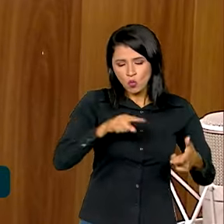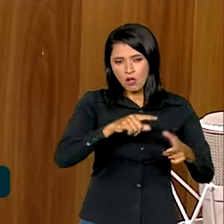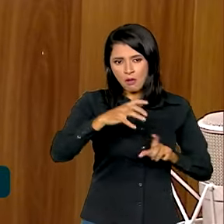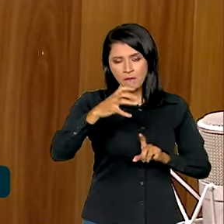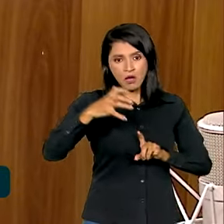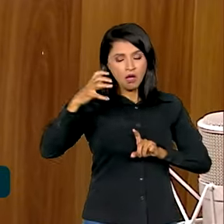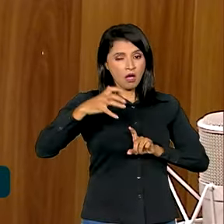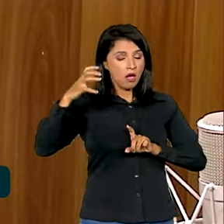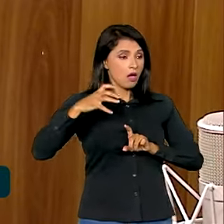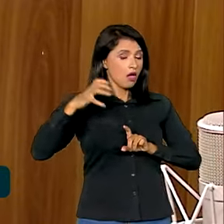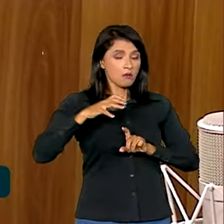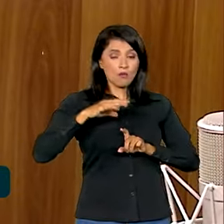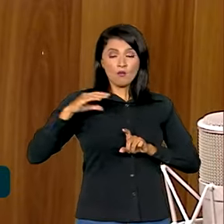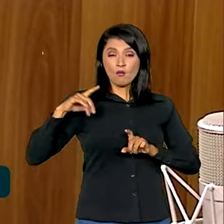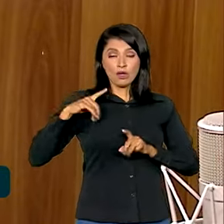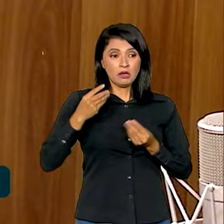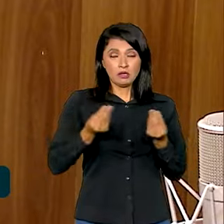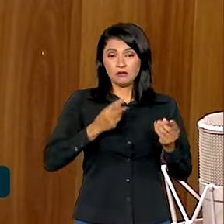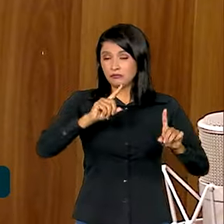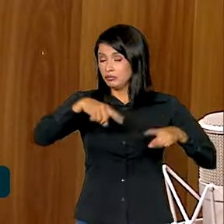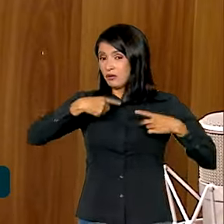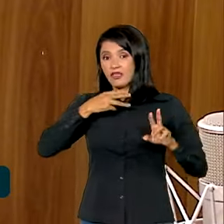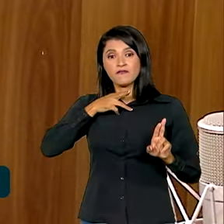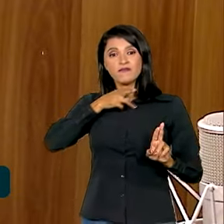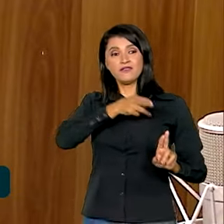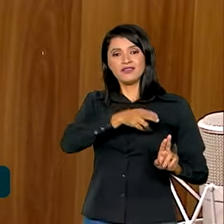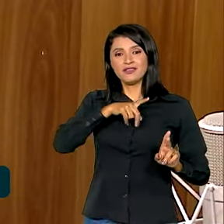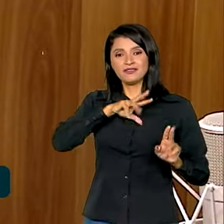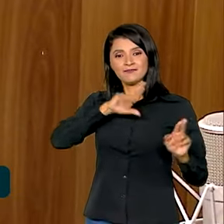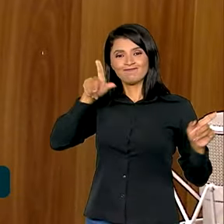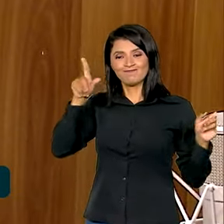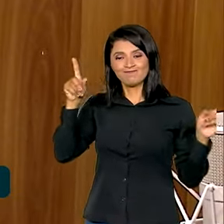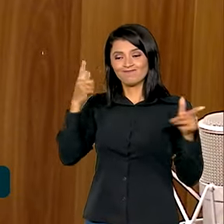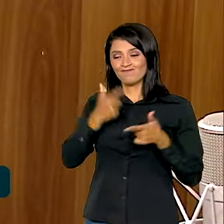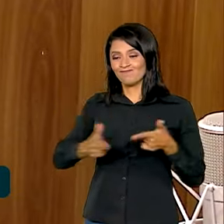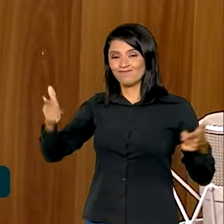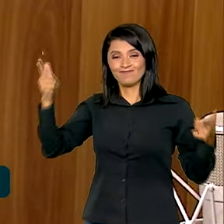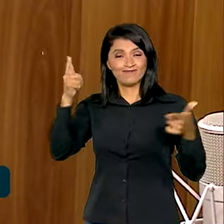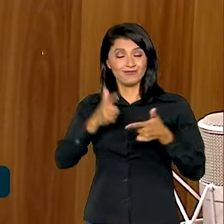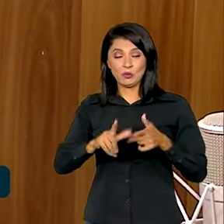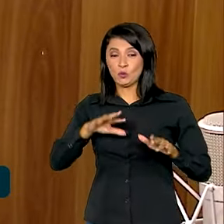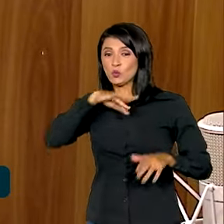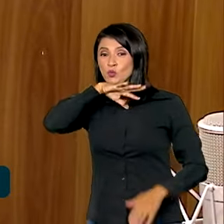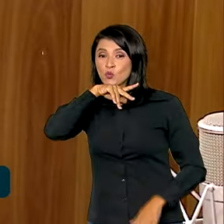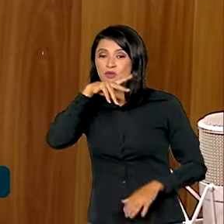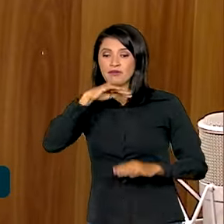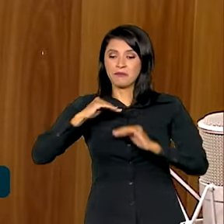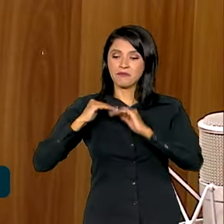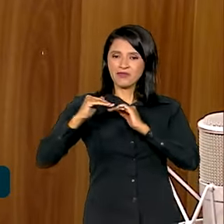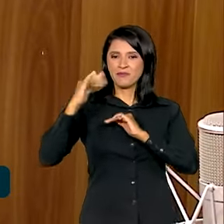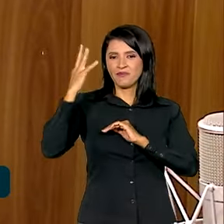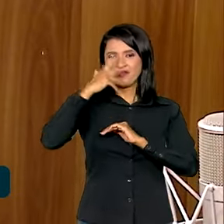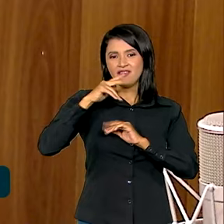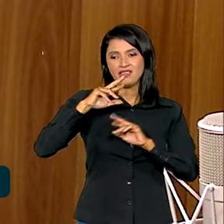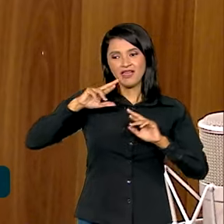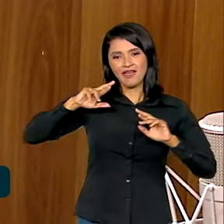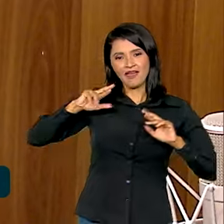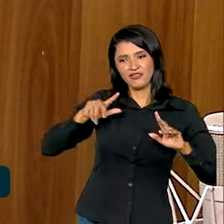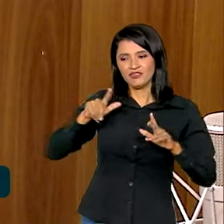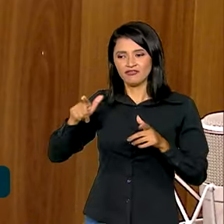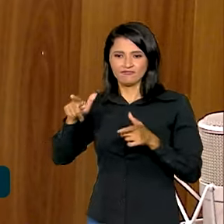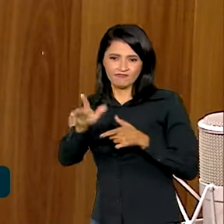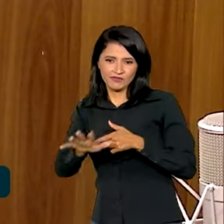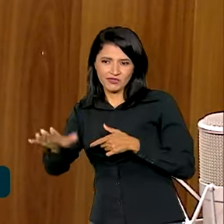bulimia, te provoca referências problemáticas de padrões de beleza é diferente de você